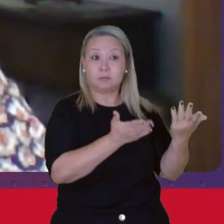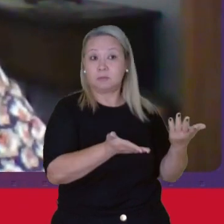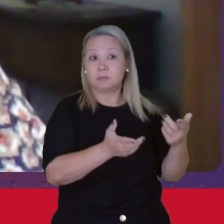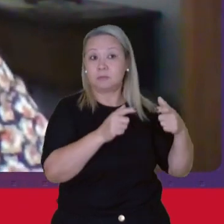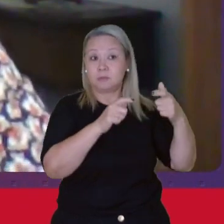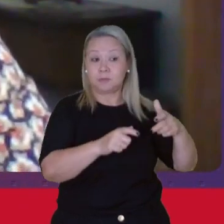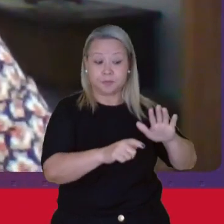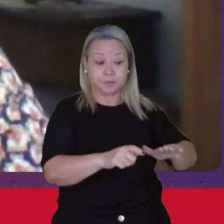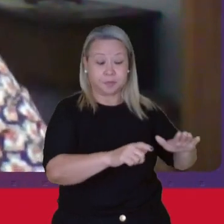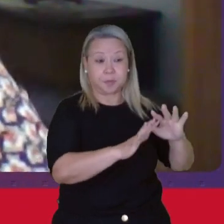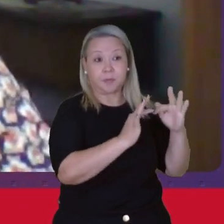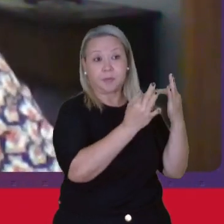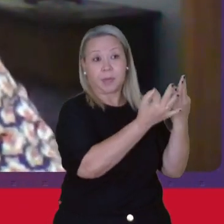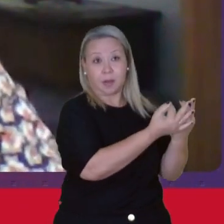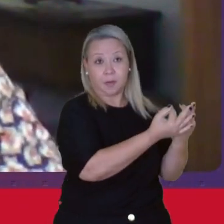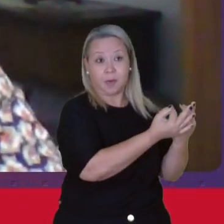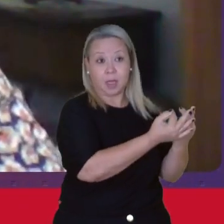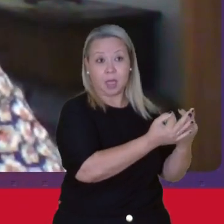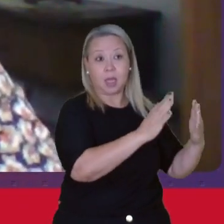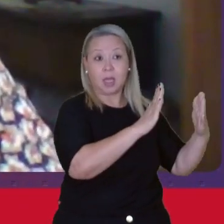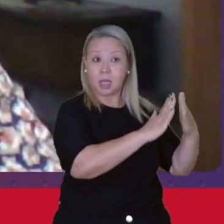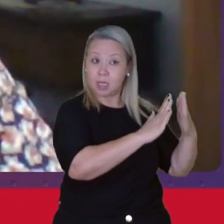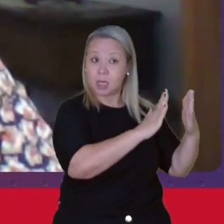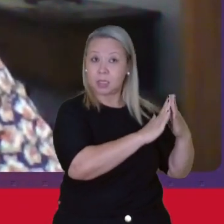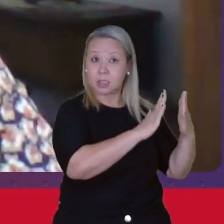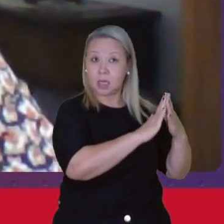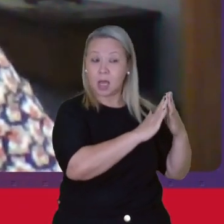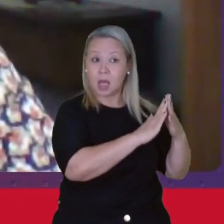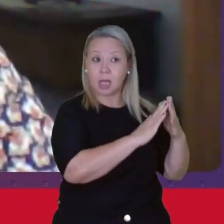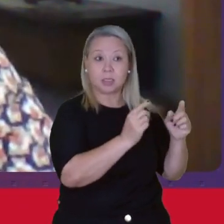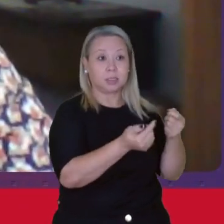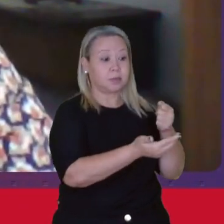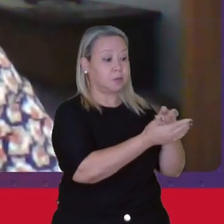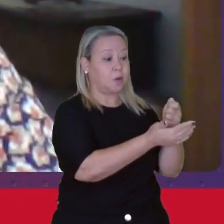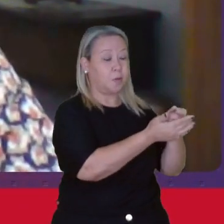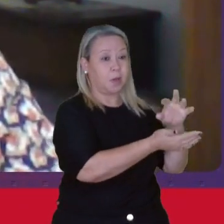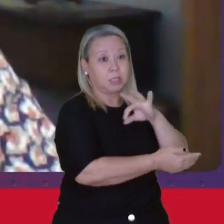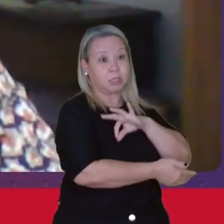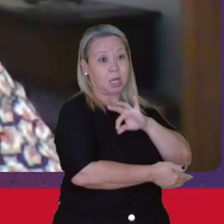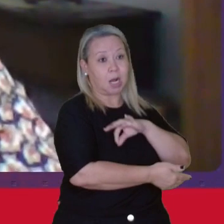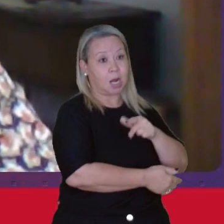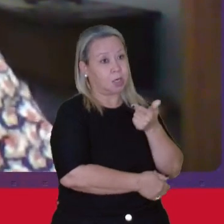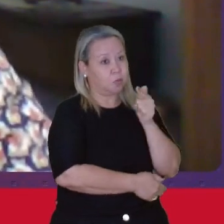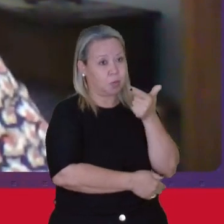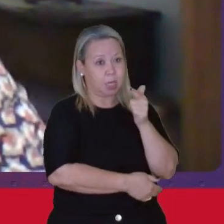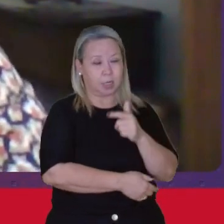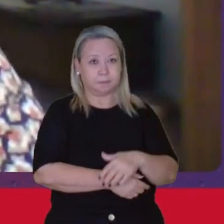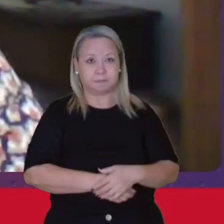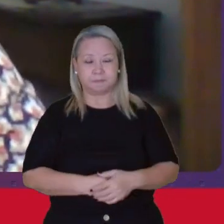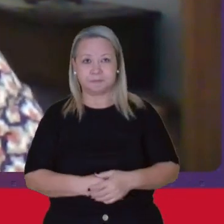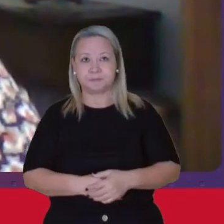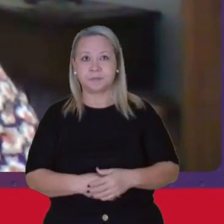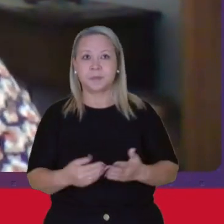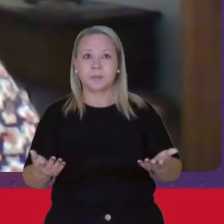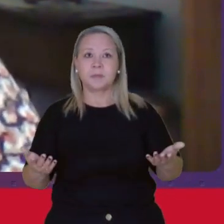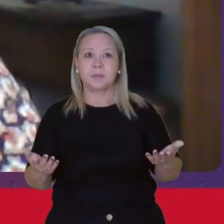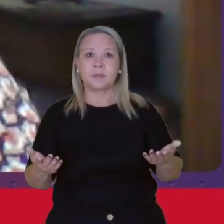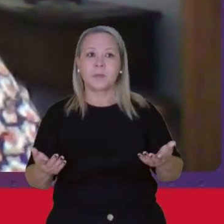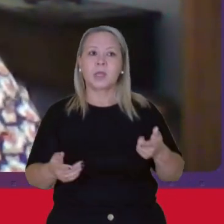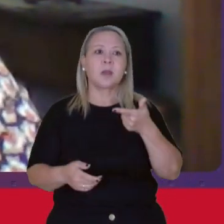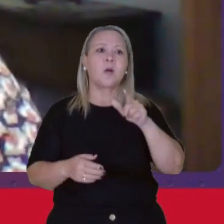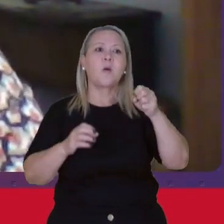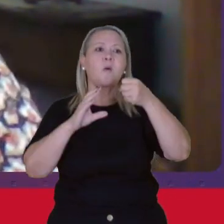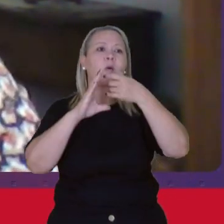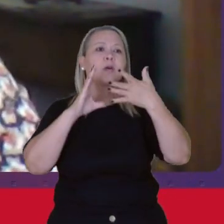famílias No âmbito das casas De que eu vou tratar mais adiante na próxima aula Então, e tem um outro